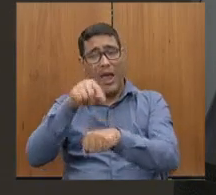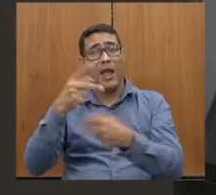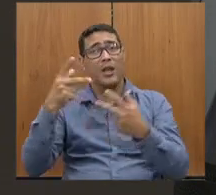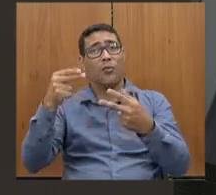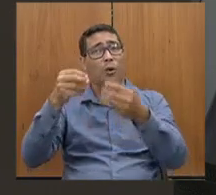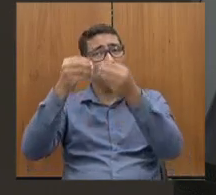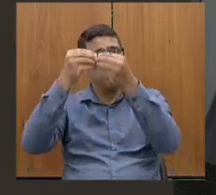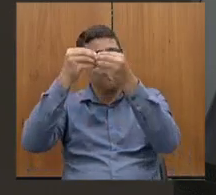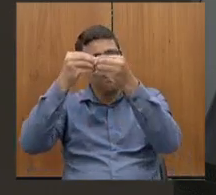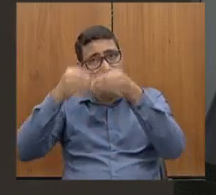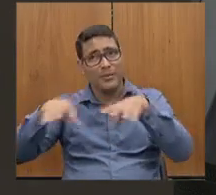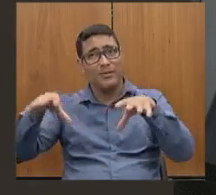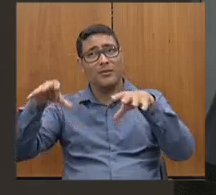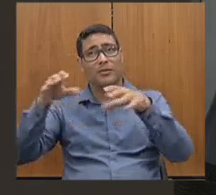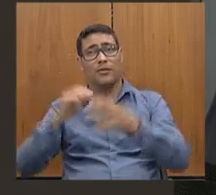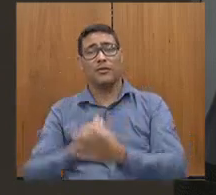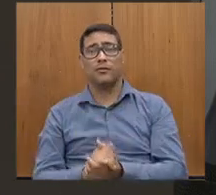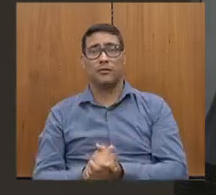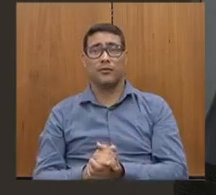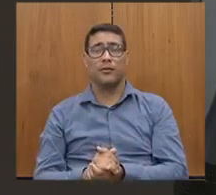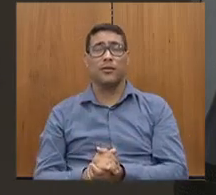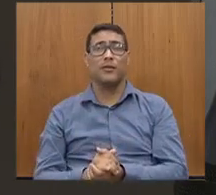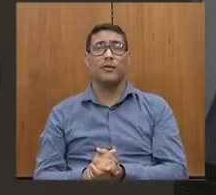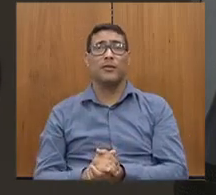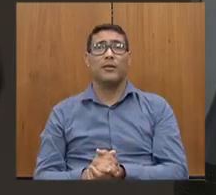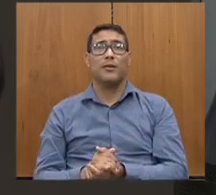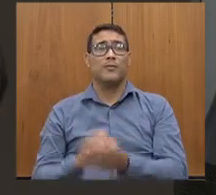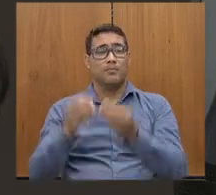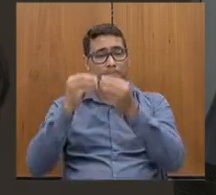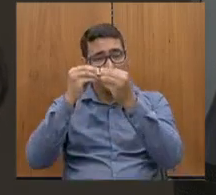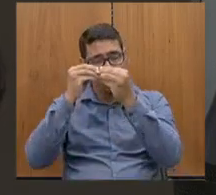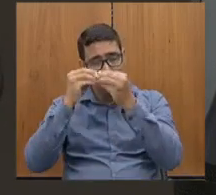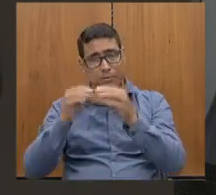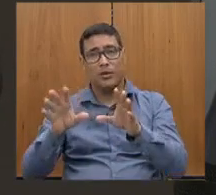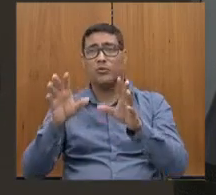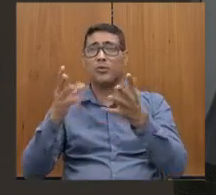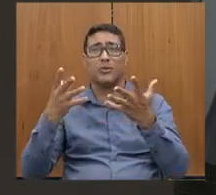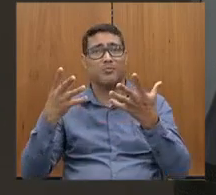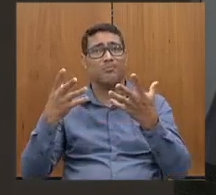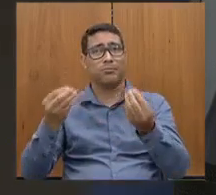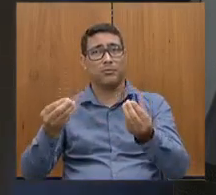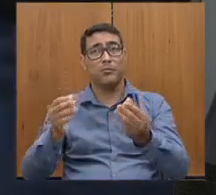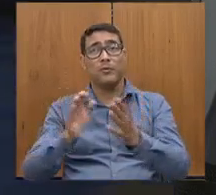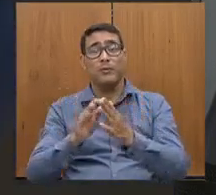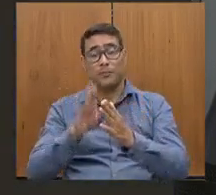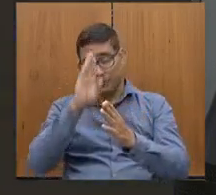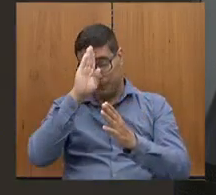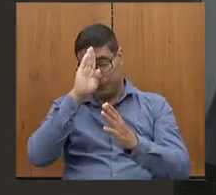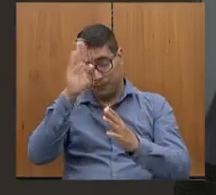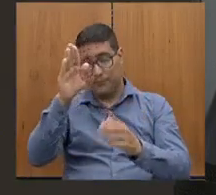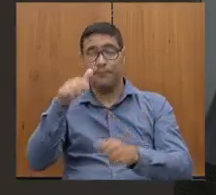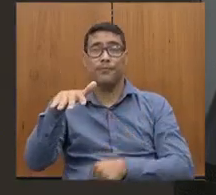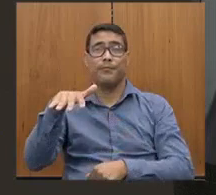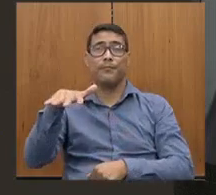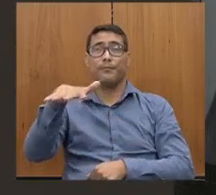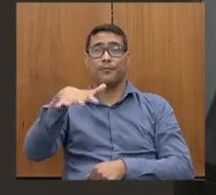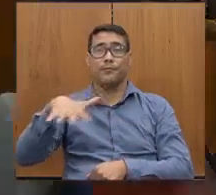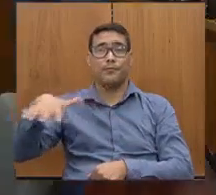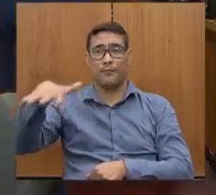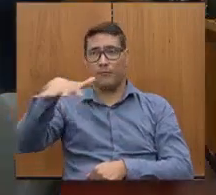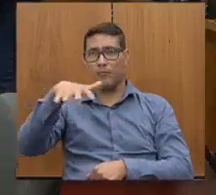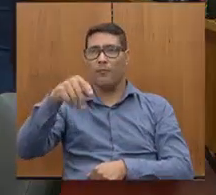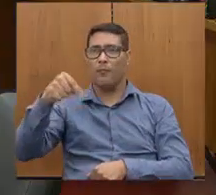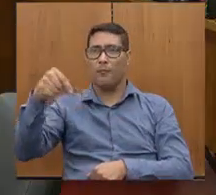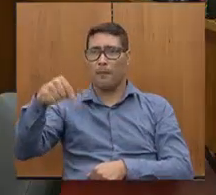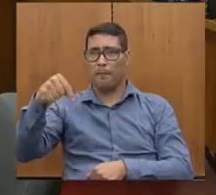deputado João Leite? É prejuízo como um todo e em uma região que nós sabemos que representa